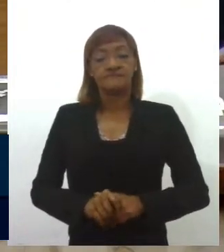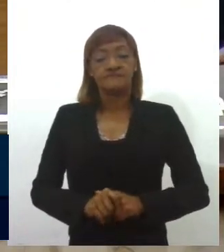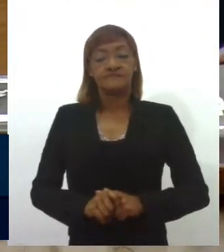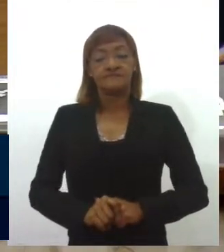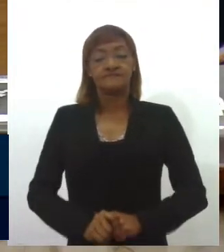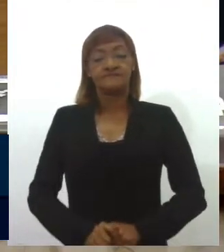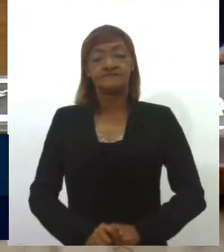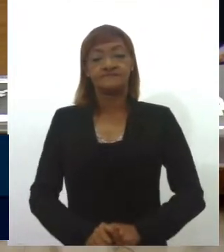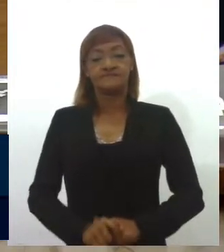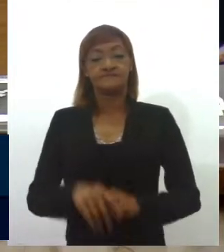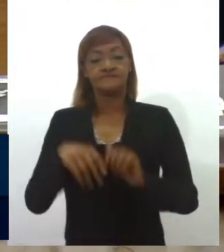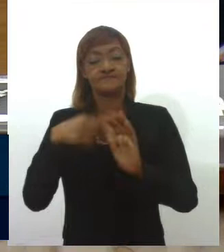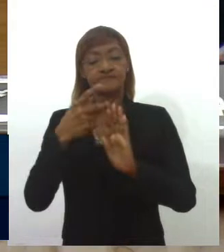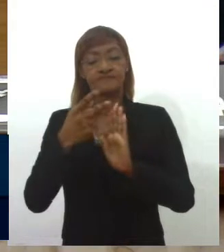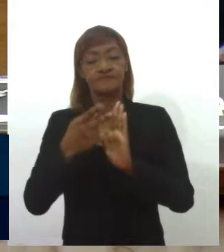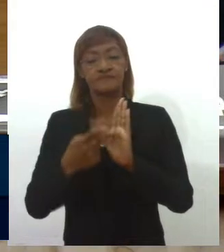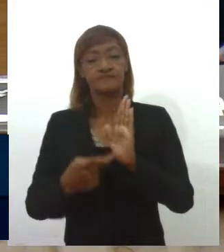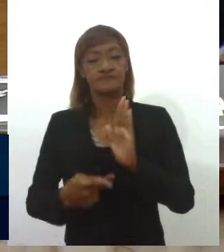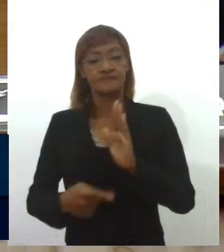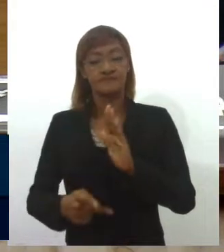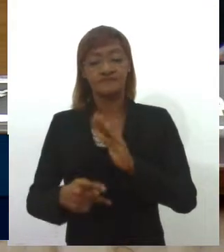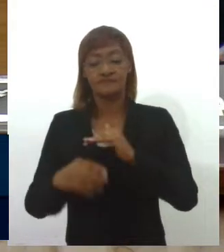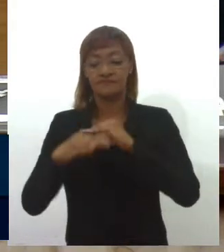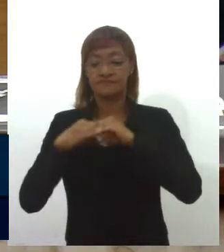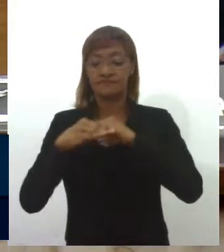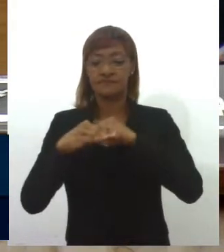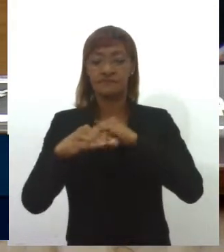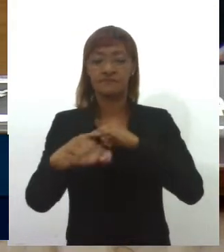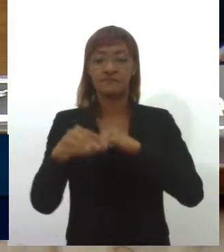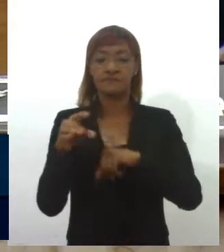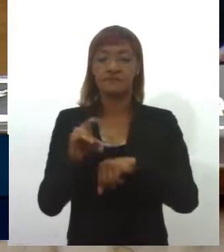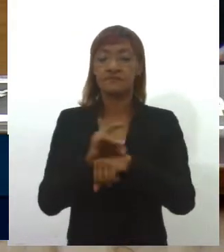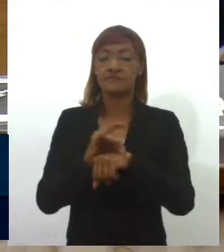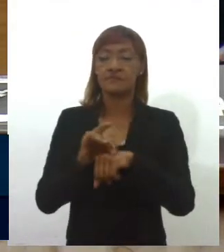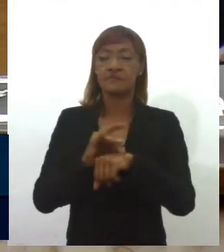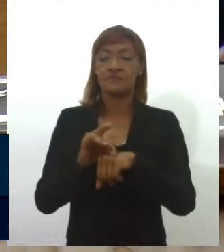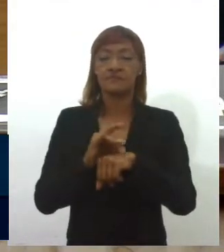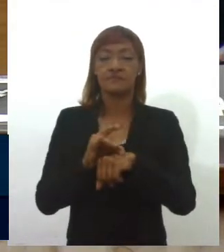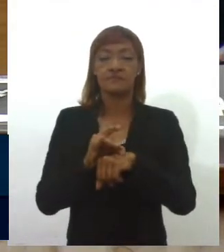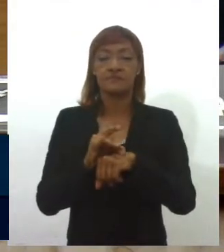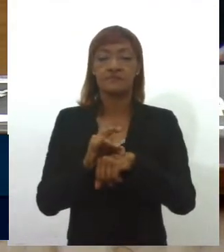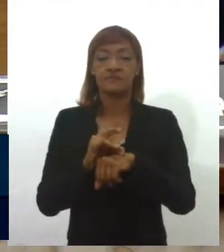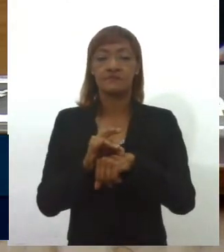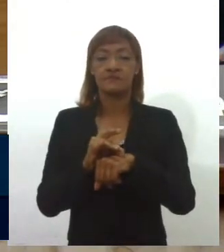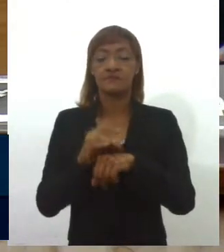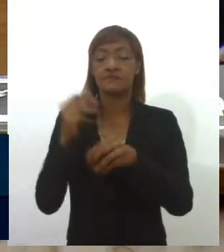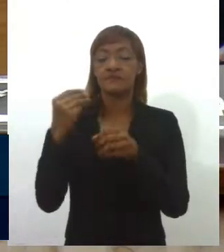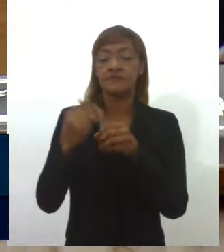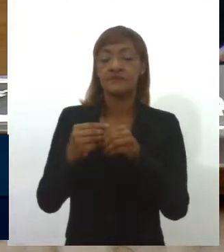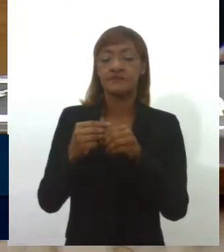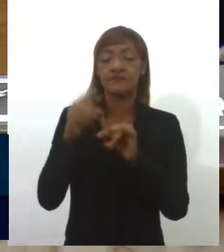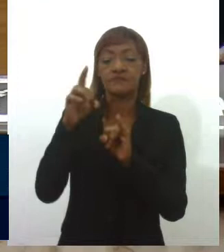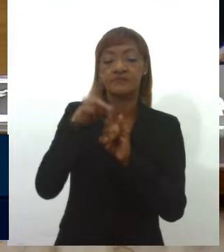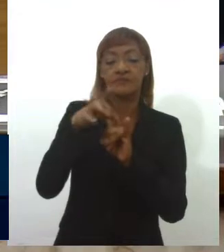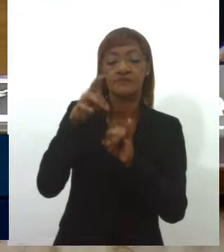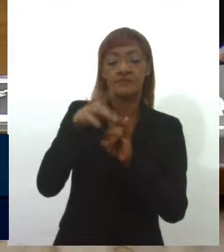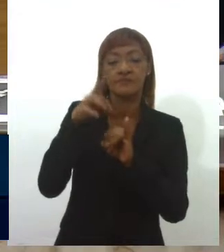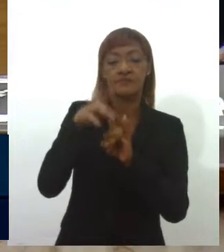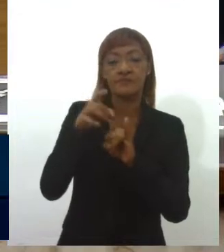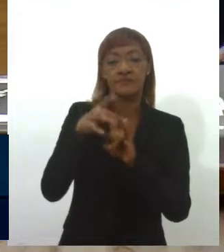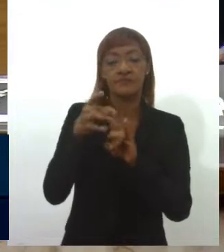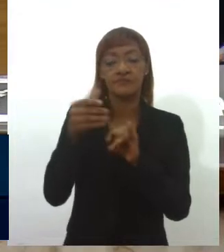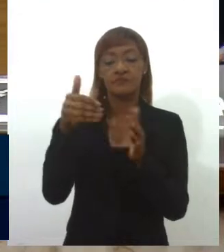Projeto de pavimentação asfáltica da estrada que liga o município de Itaporanga da Ajuda ao